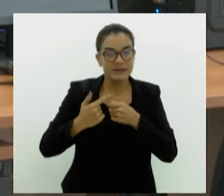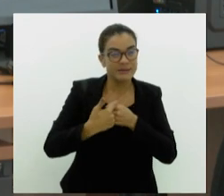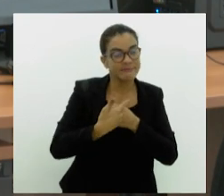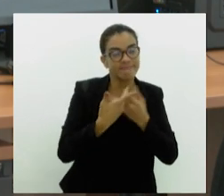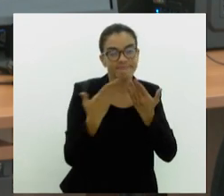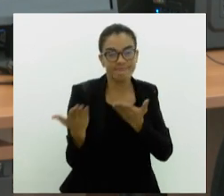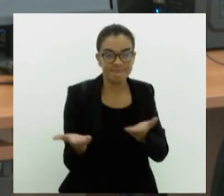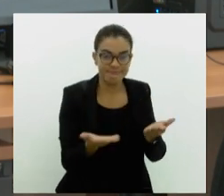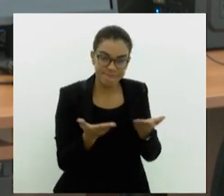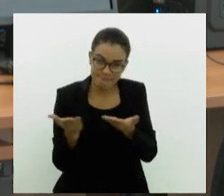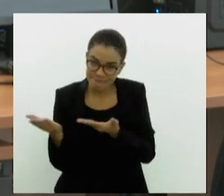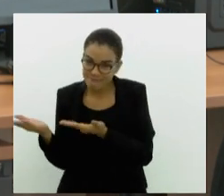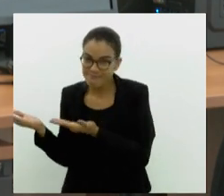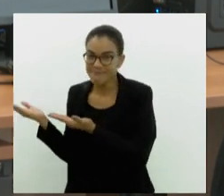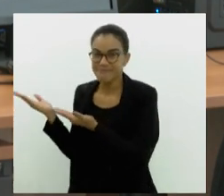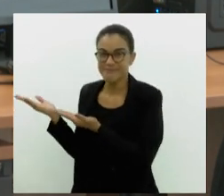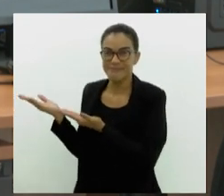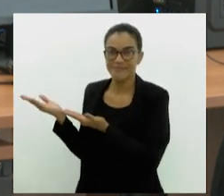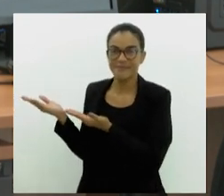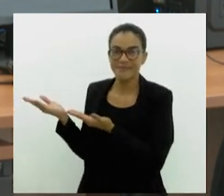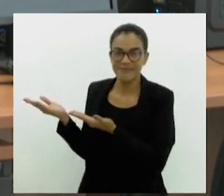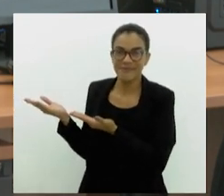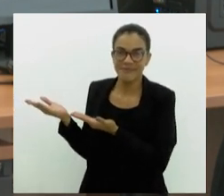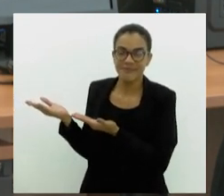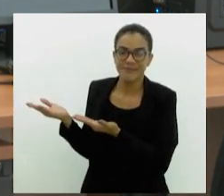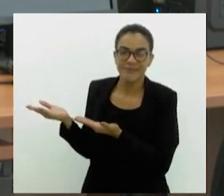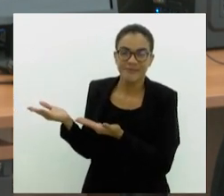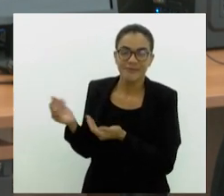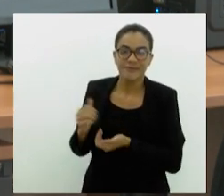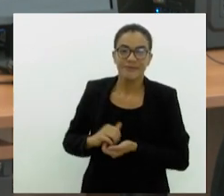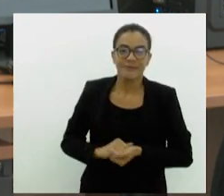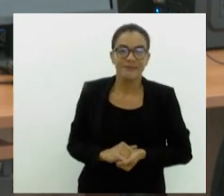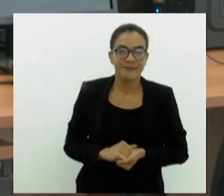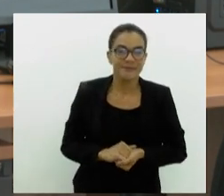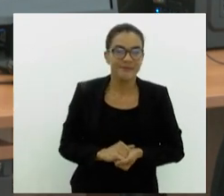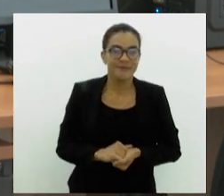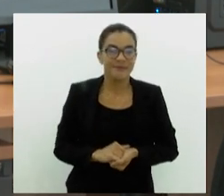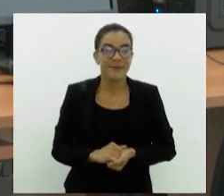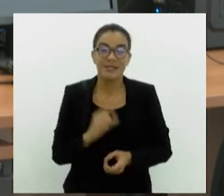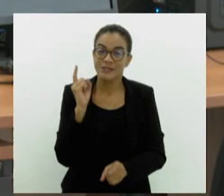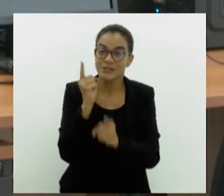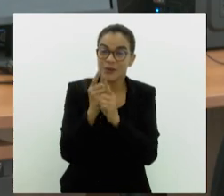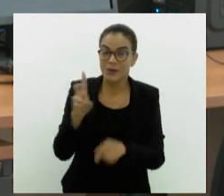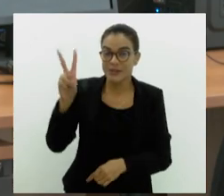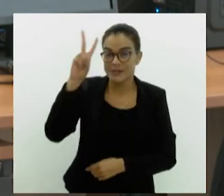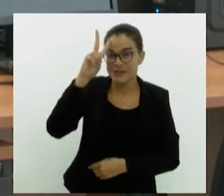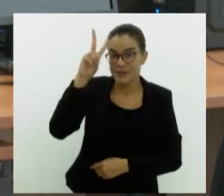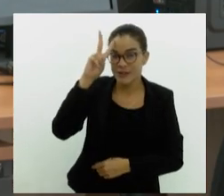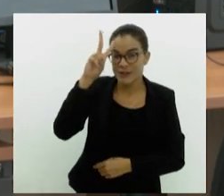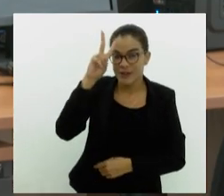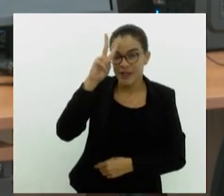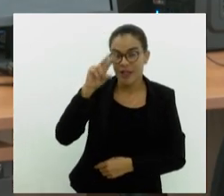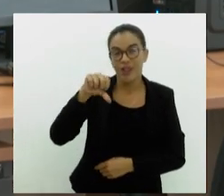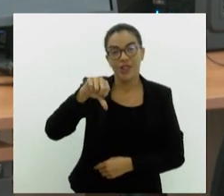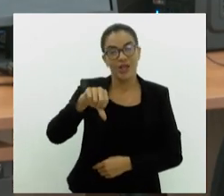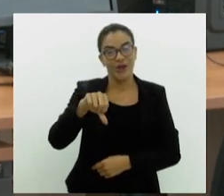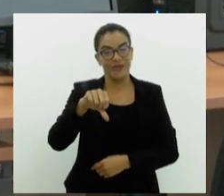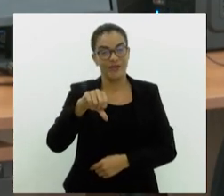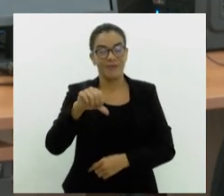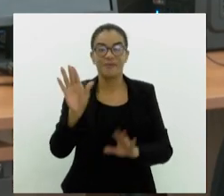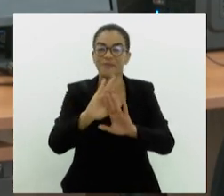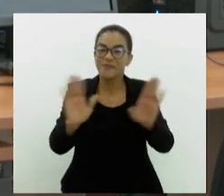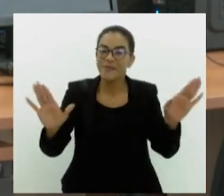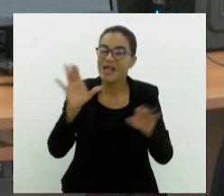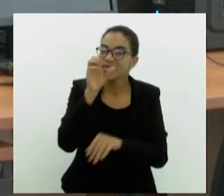acessar nosso e-mail tvalerje.rj.gov.br. A gente se encontra na segunda, às 9 horas. Um